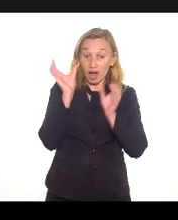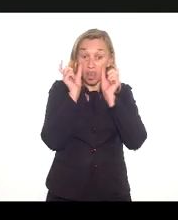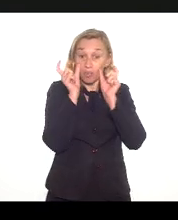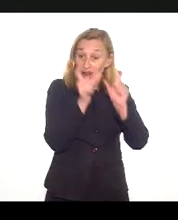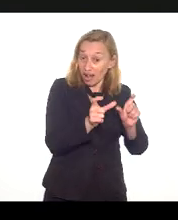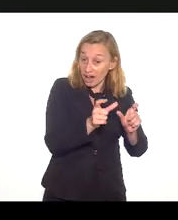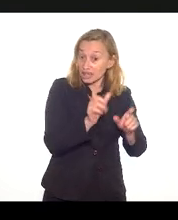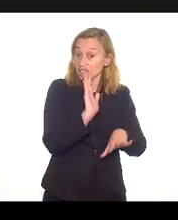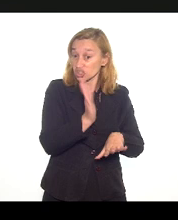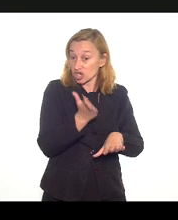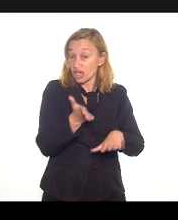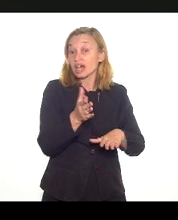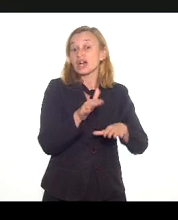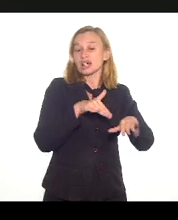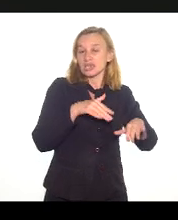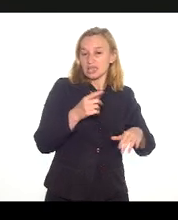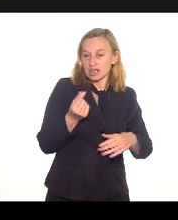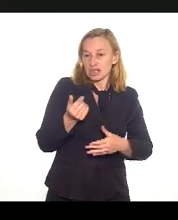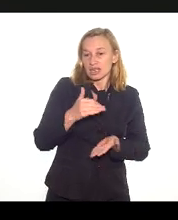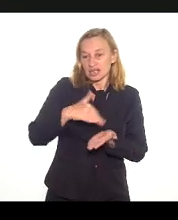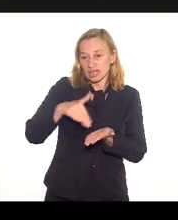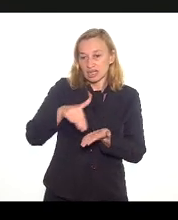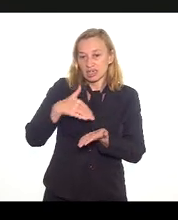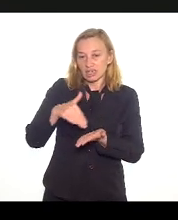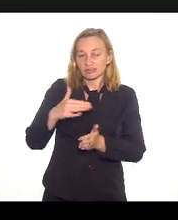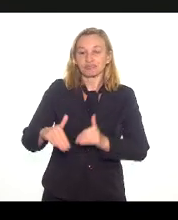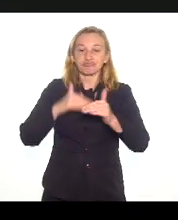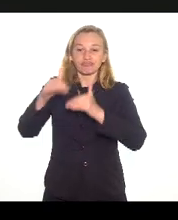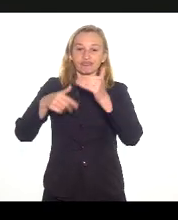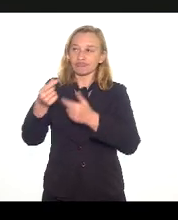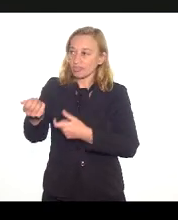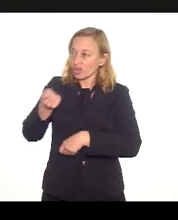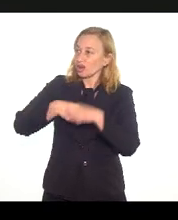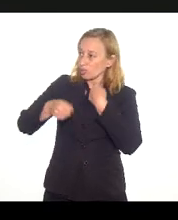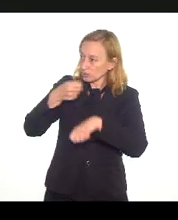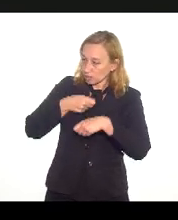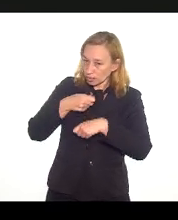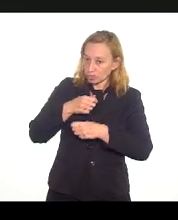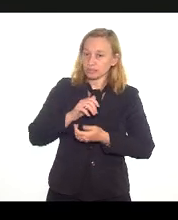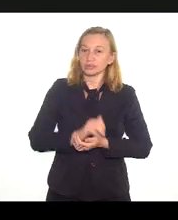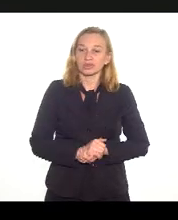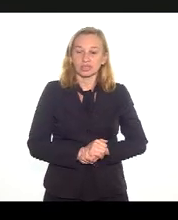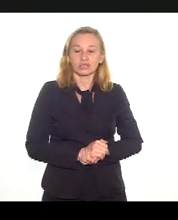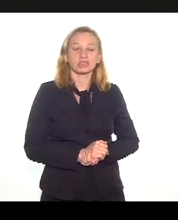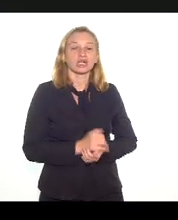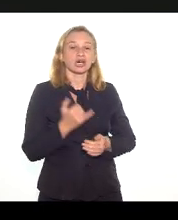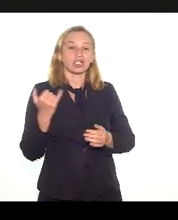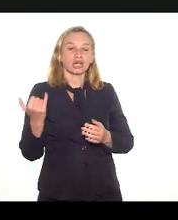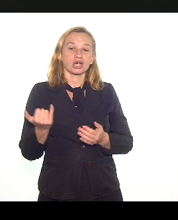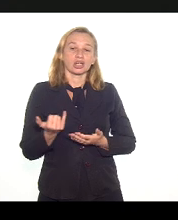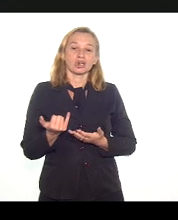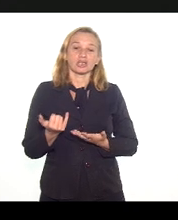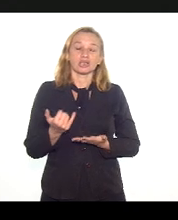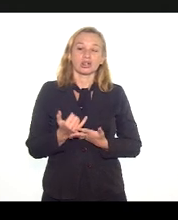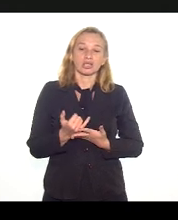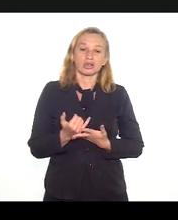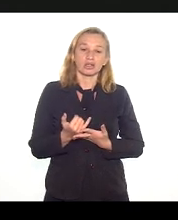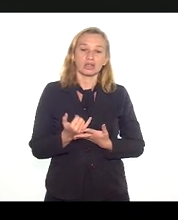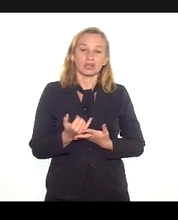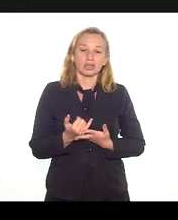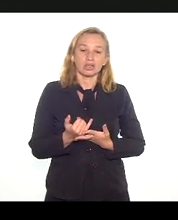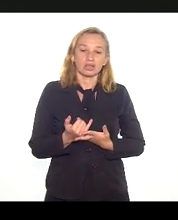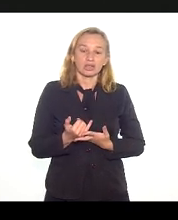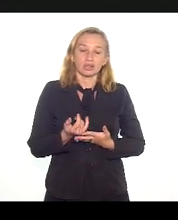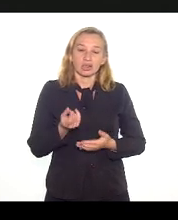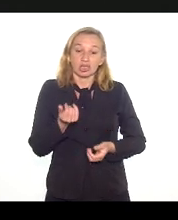para a Secretaria de Desenvolvimento Econômico, ao contrário do que a Petrobras tem dito, o Instituto Brasileiro do Petróleo tem dito, com, sem